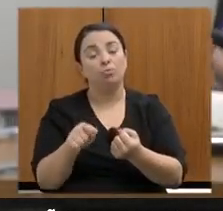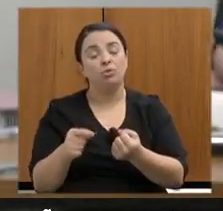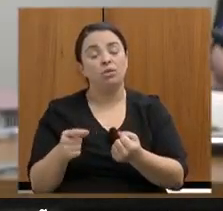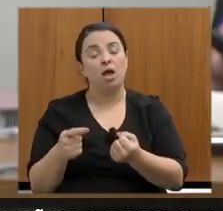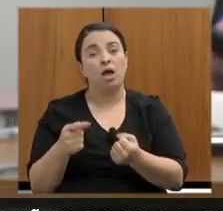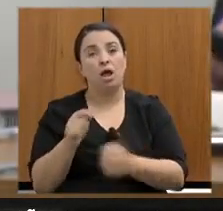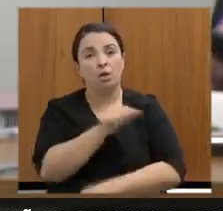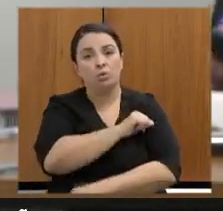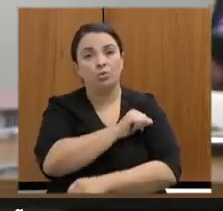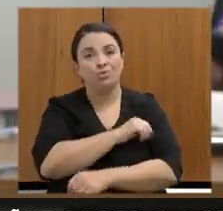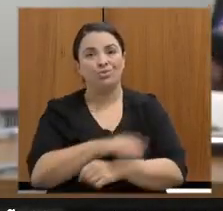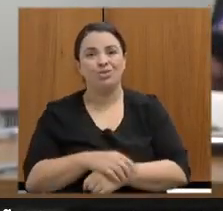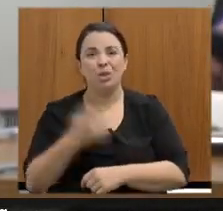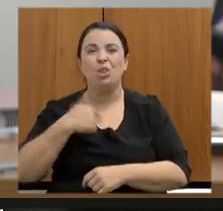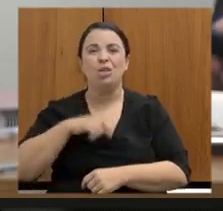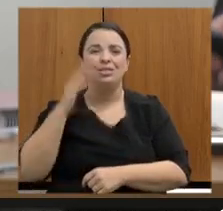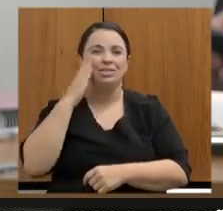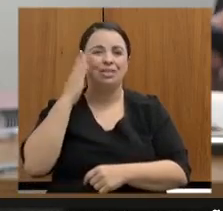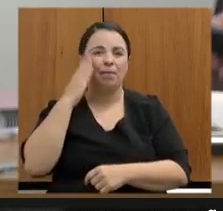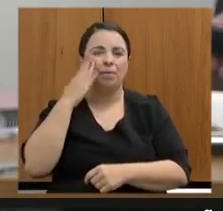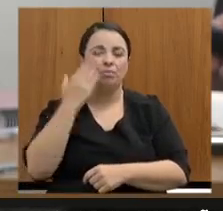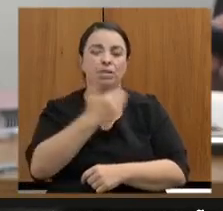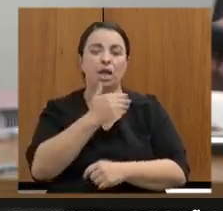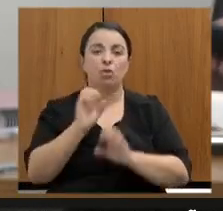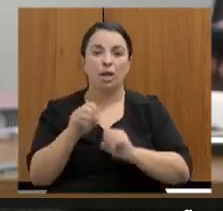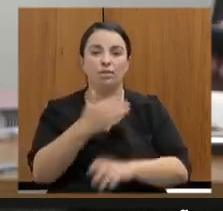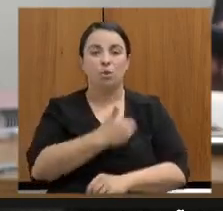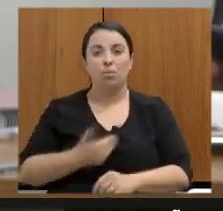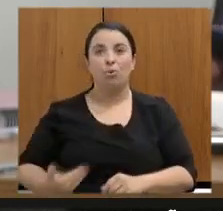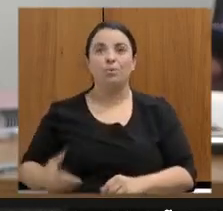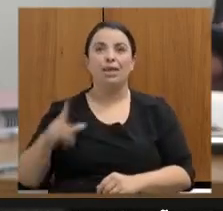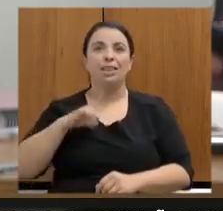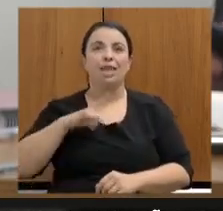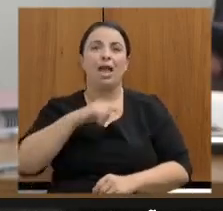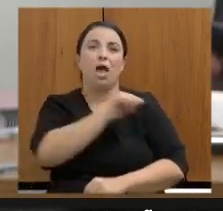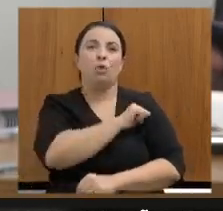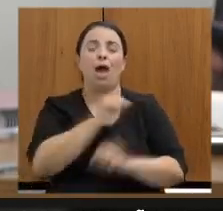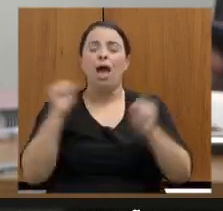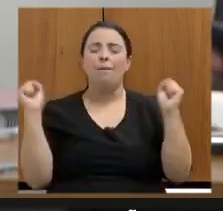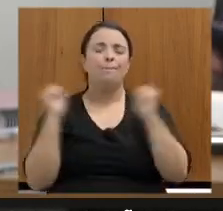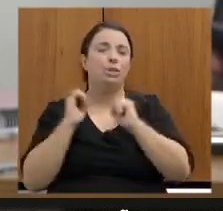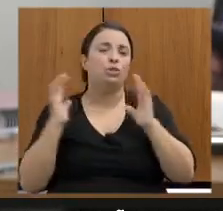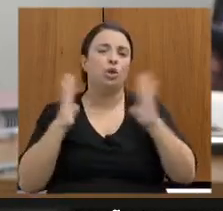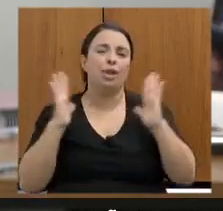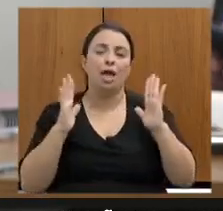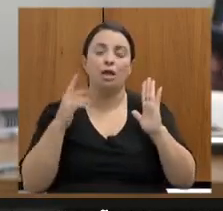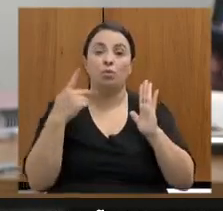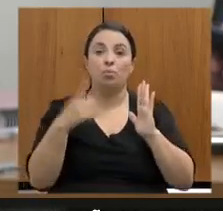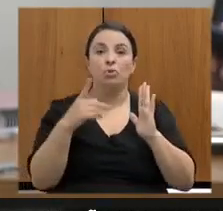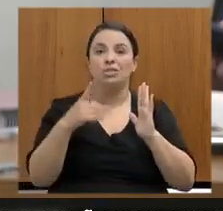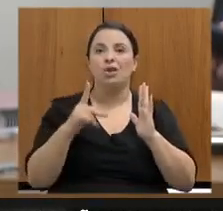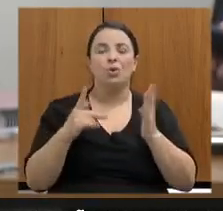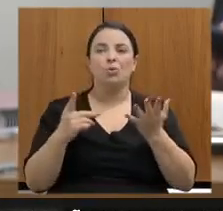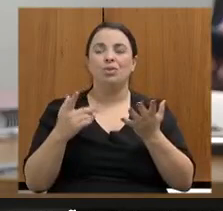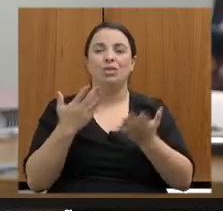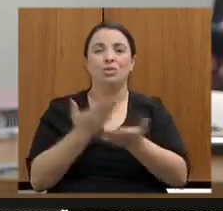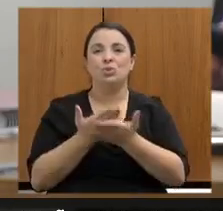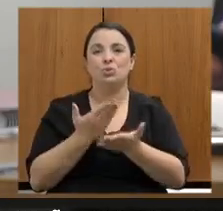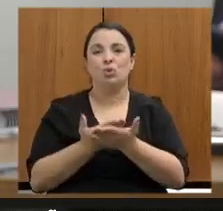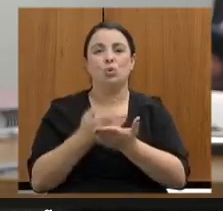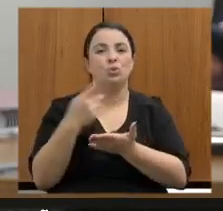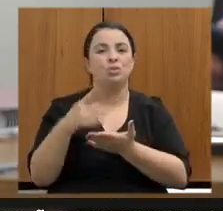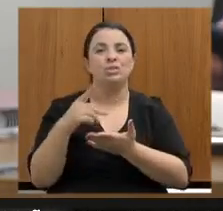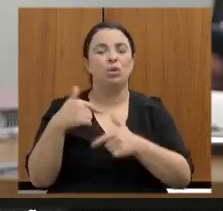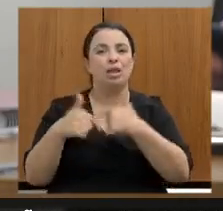educadores apaixonados pelo que fazem. A gente sabe que os desafios não são poucos, os desafios são muitos, mas